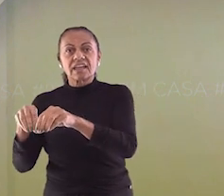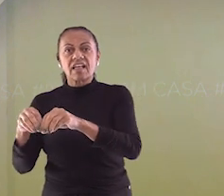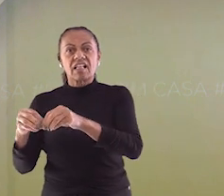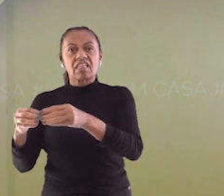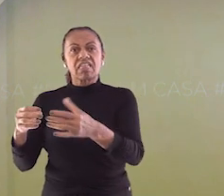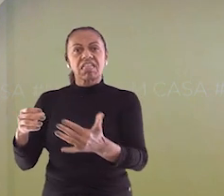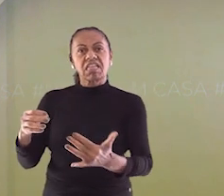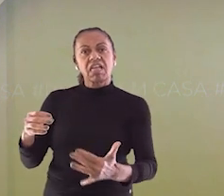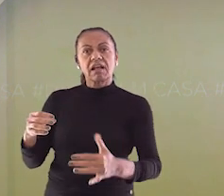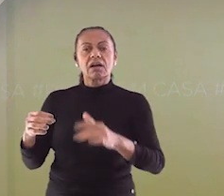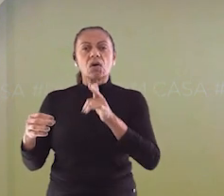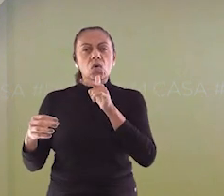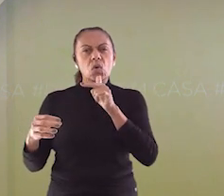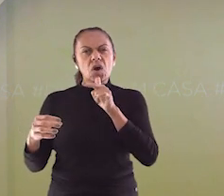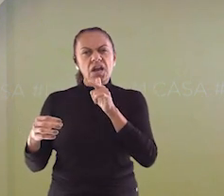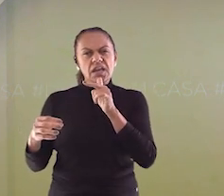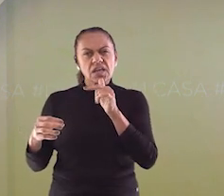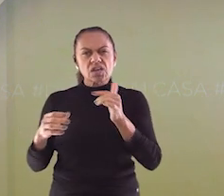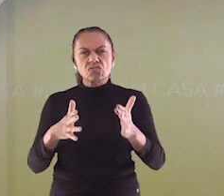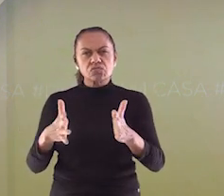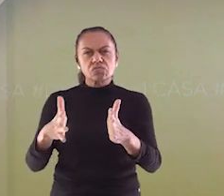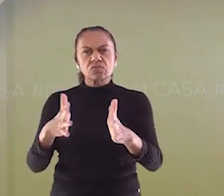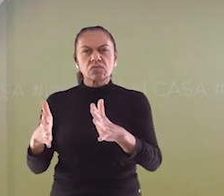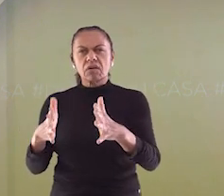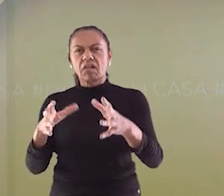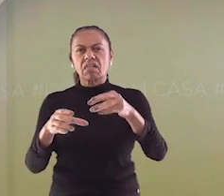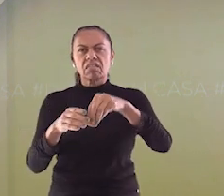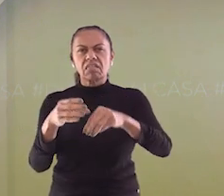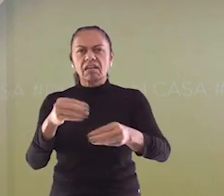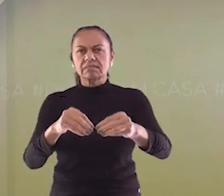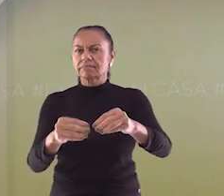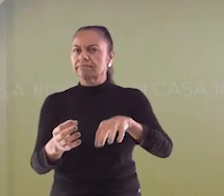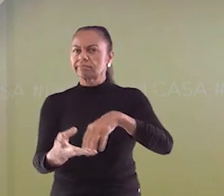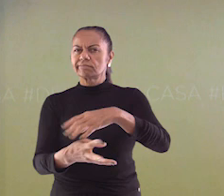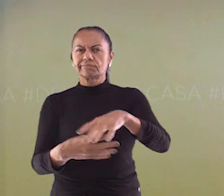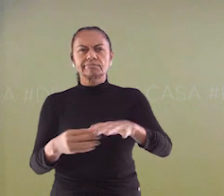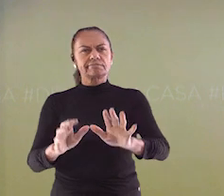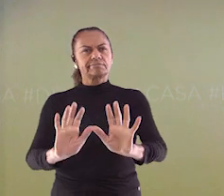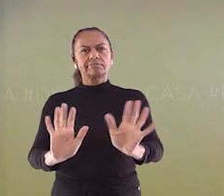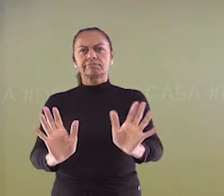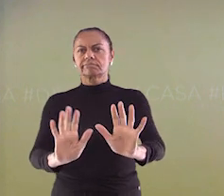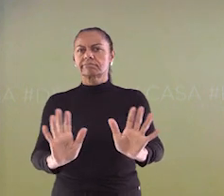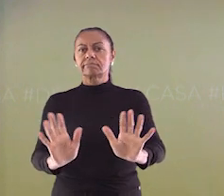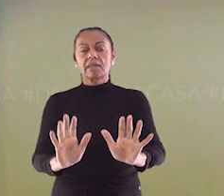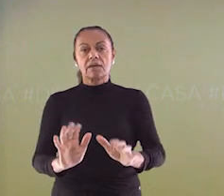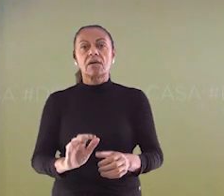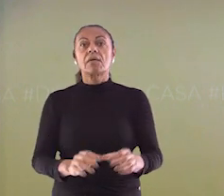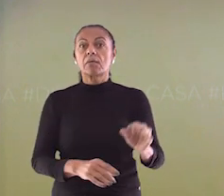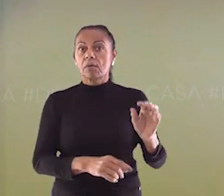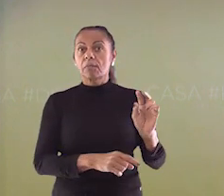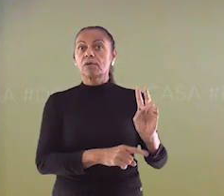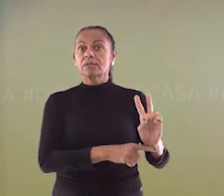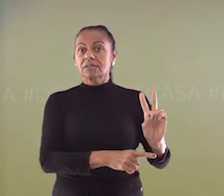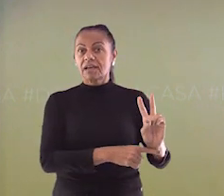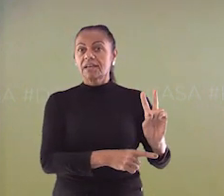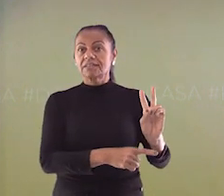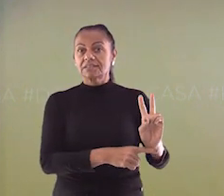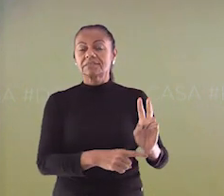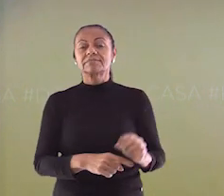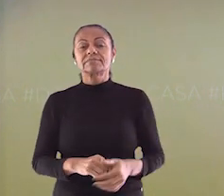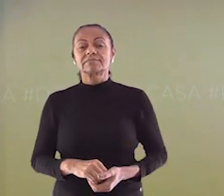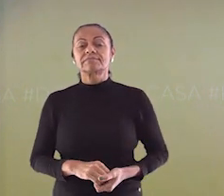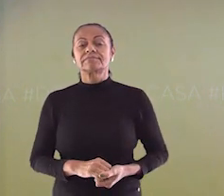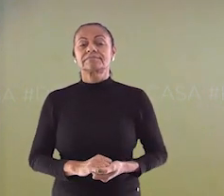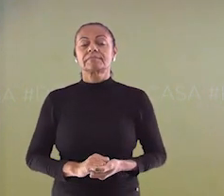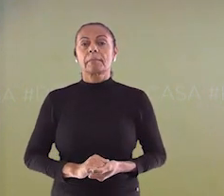solo, evitando o despejo deste solo dentro do rio. Quando isso ocorre, acaba causando o